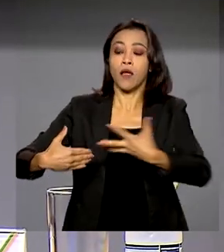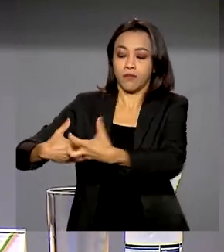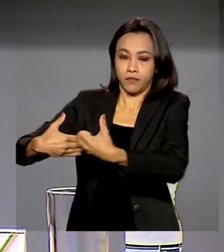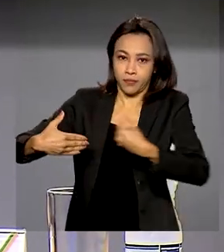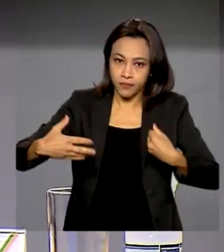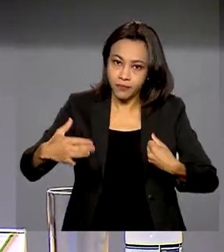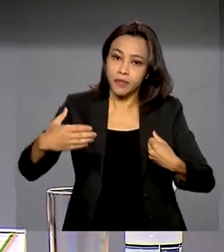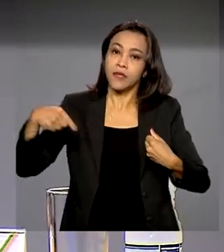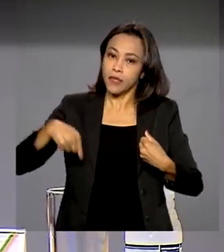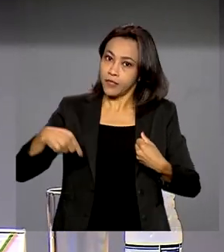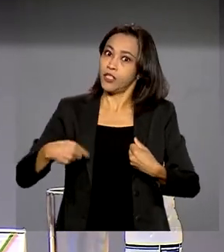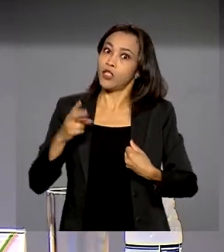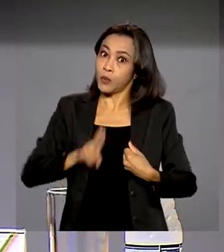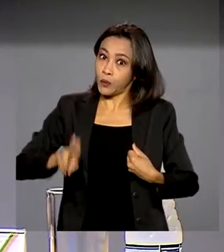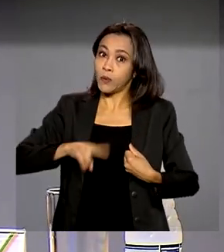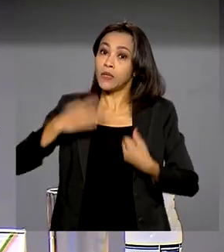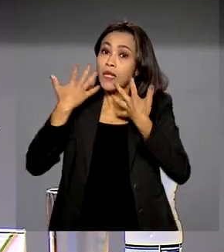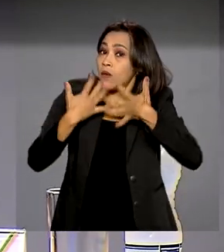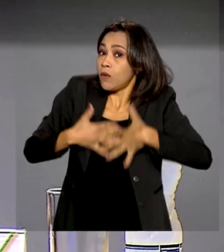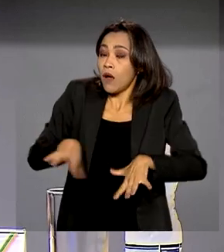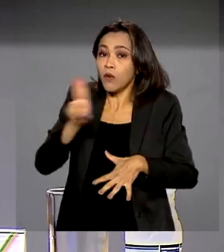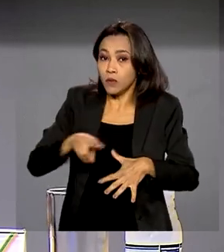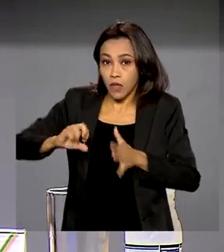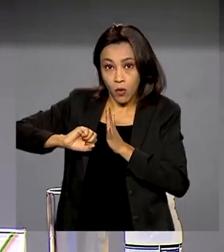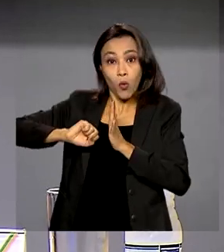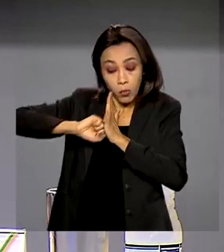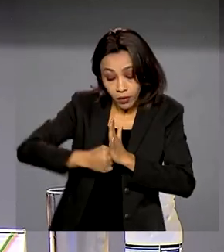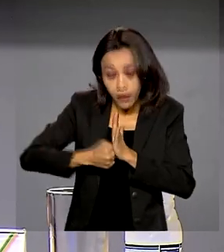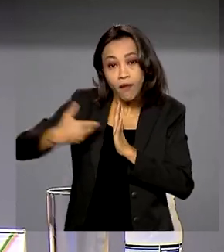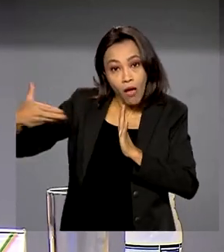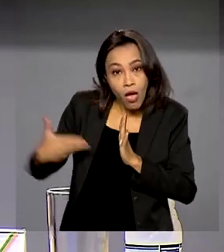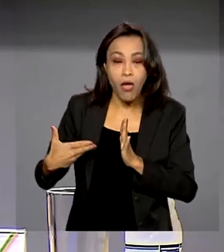esse volume bloqueado. Isso é natural e o bloqueio é para isso. Ele é feito para isso.